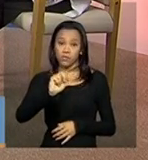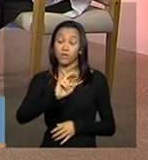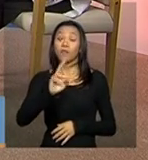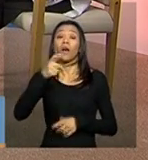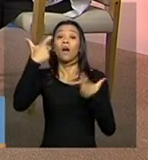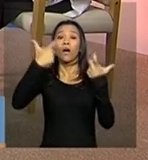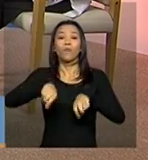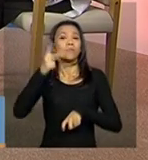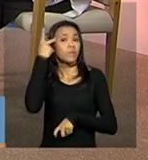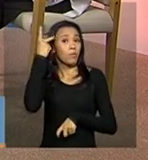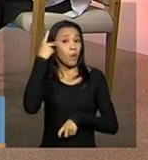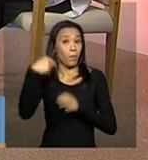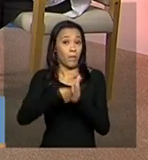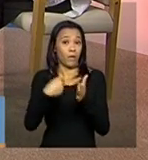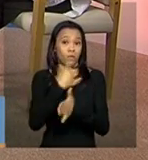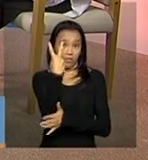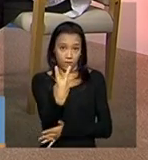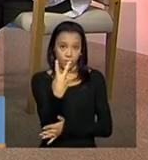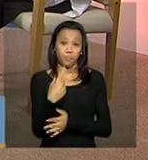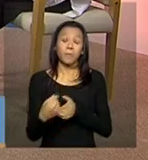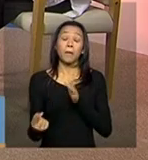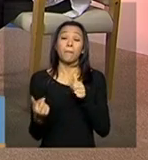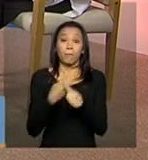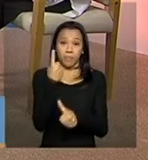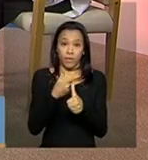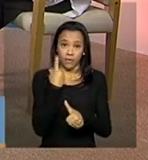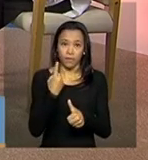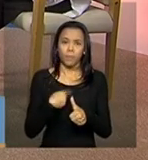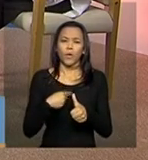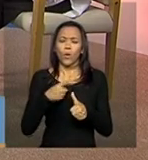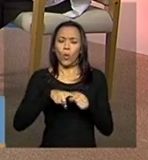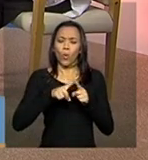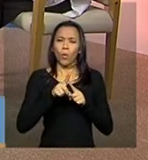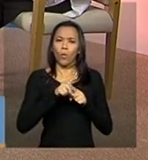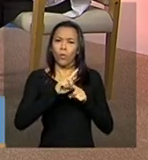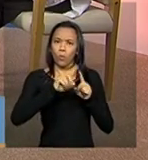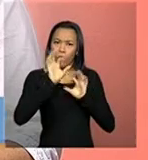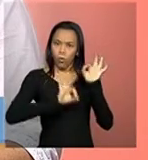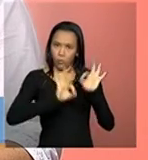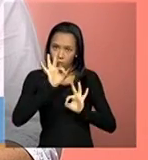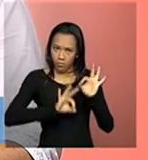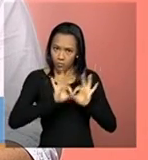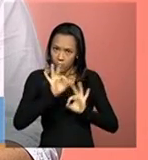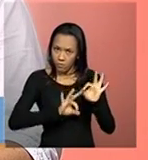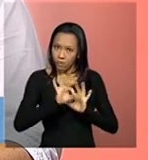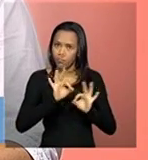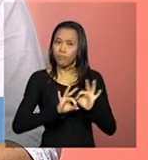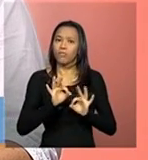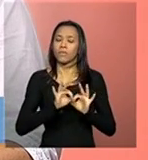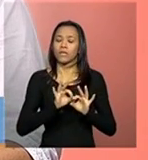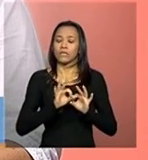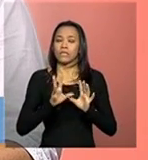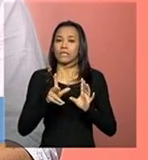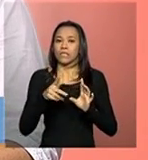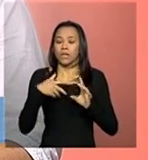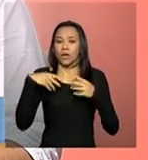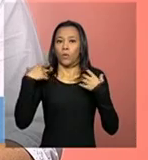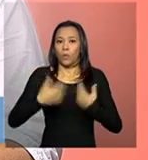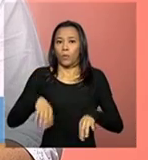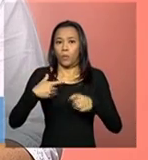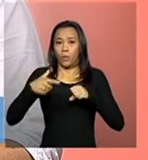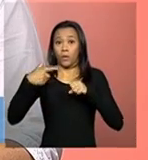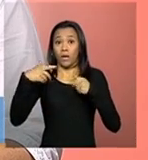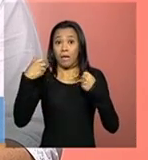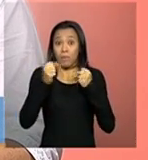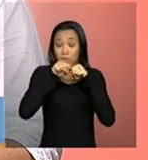faz duas questões. A primeira é a seguinte, o plano de assistência social que temos é um arquivo muito pesado que não conseguimos subir no